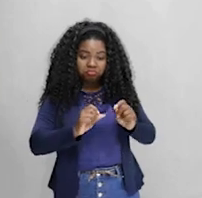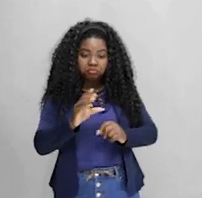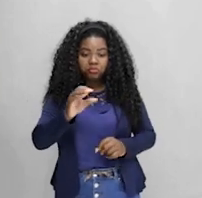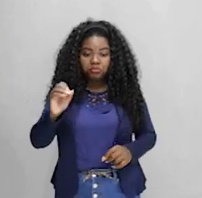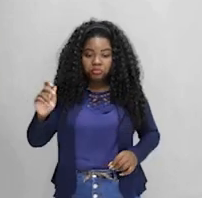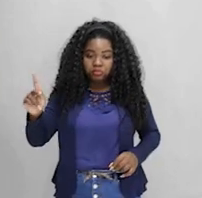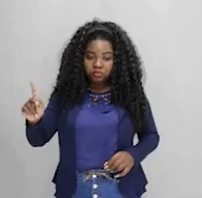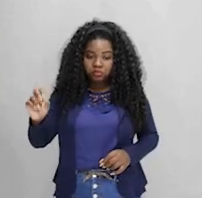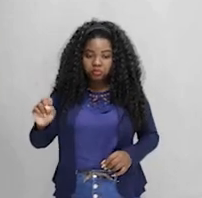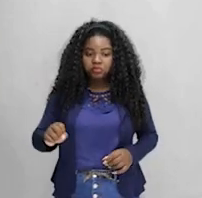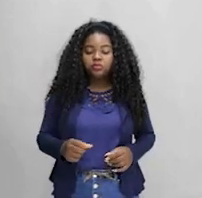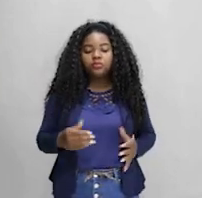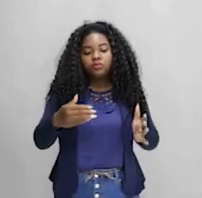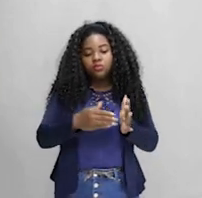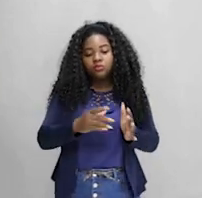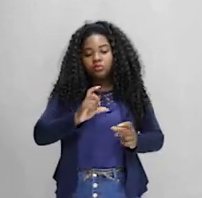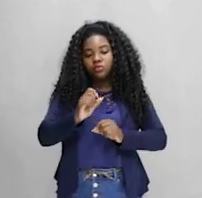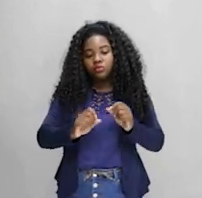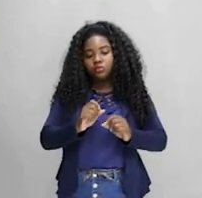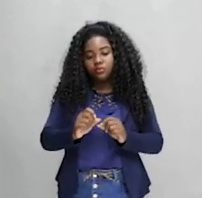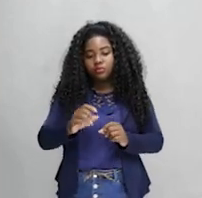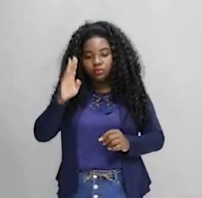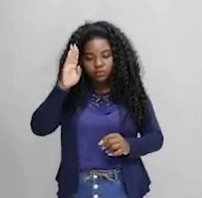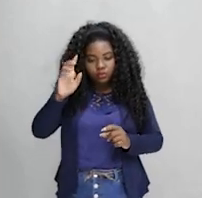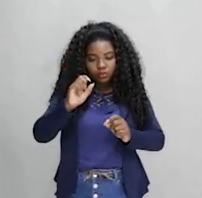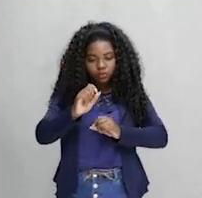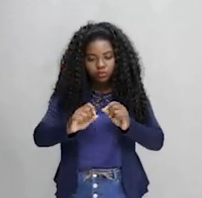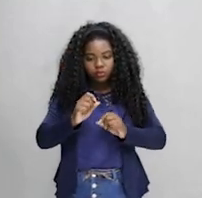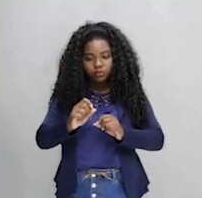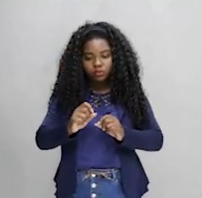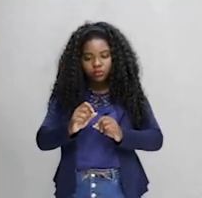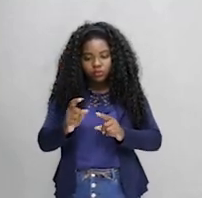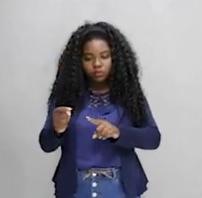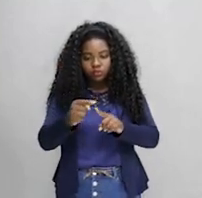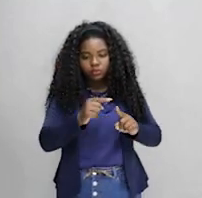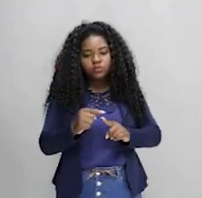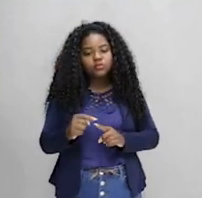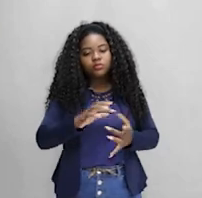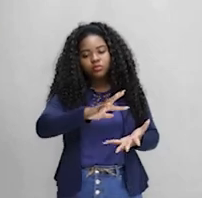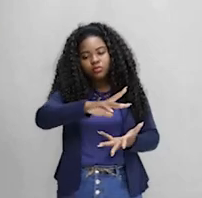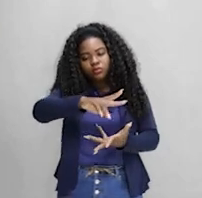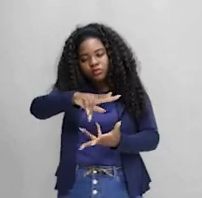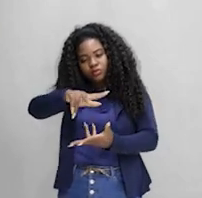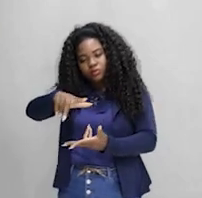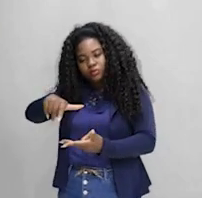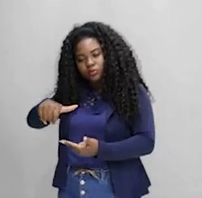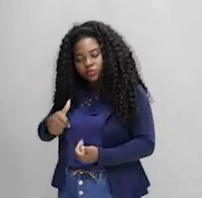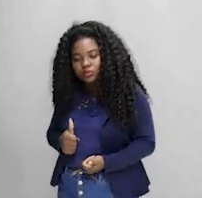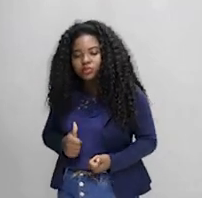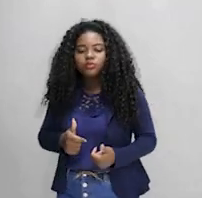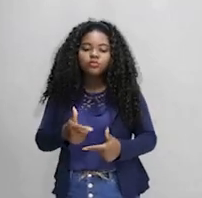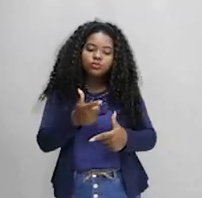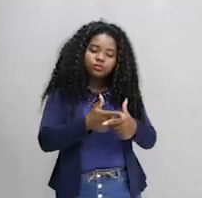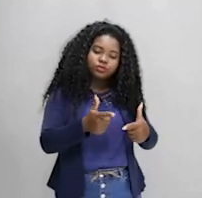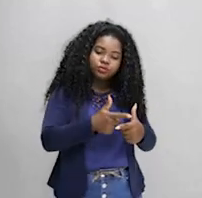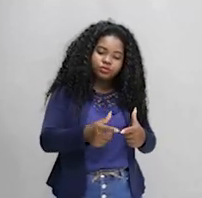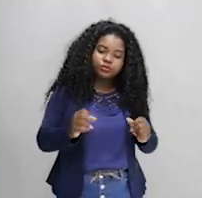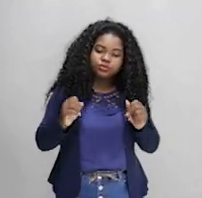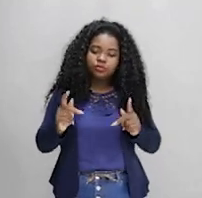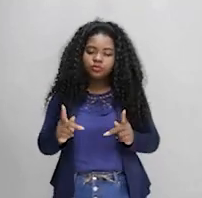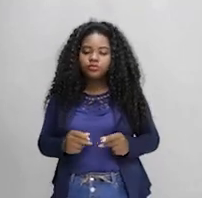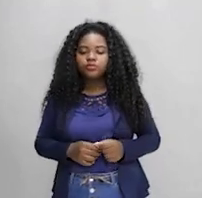E, por último, a gente vai falar sobre as principais ações ambientais a nível global, citando dois acordos fundamentais.